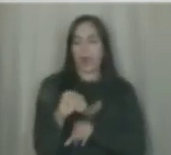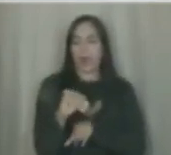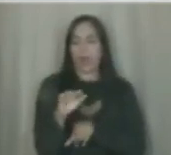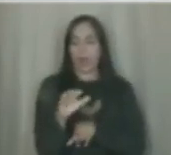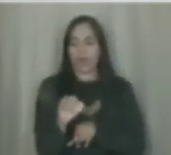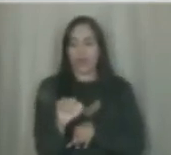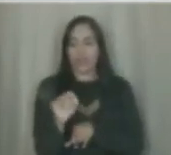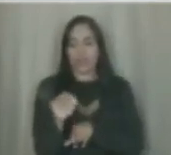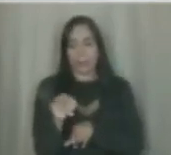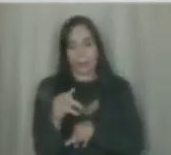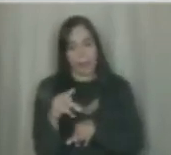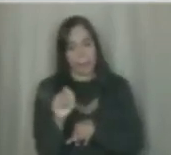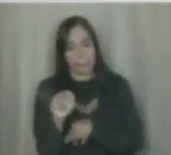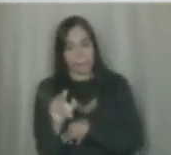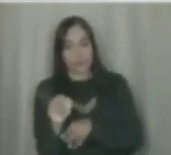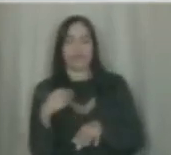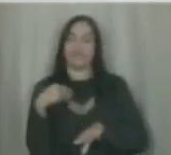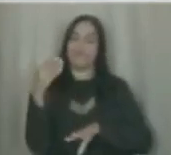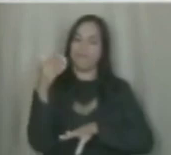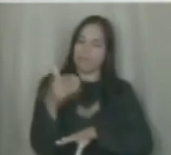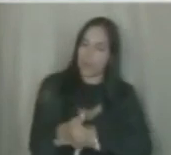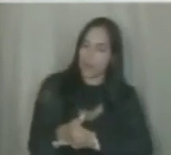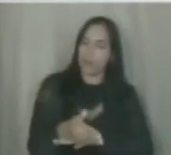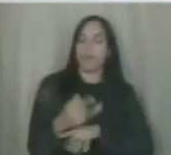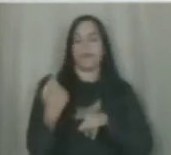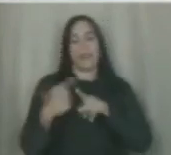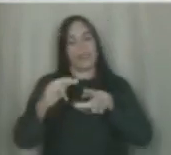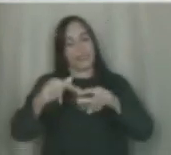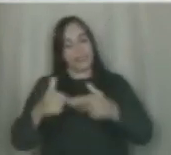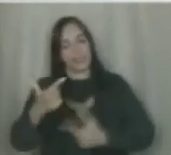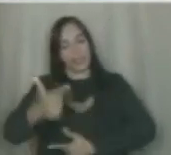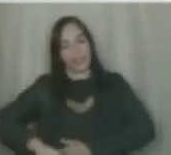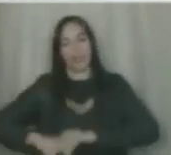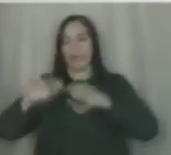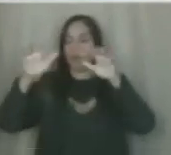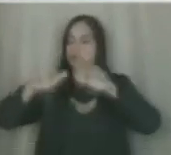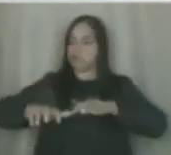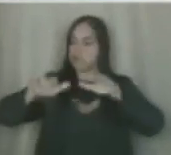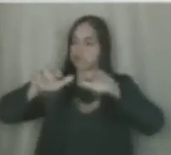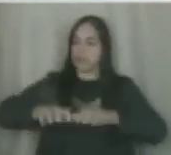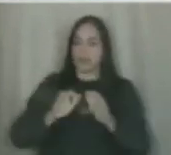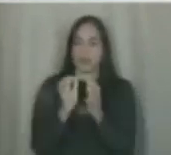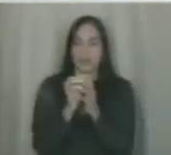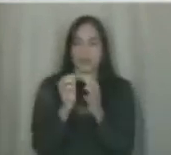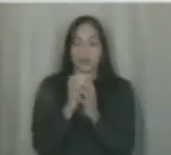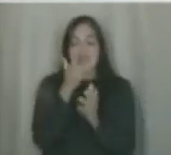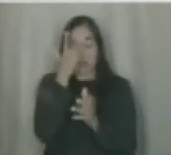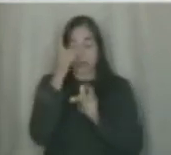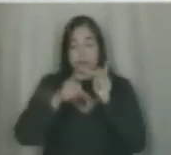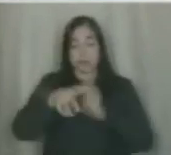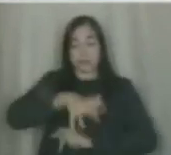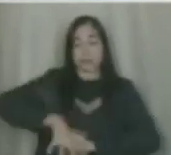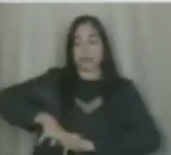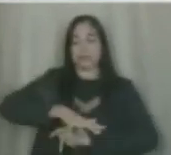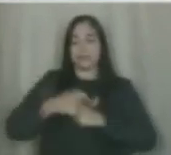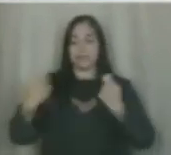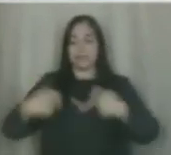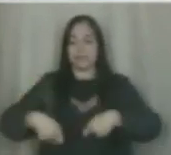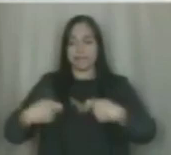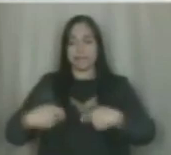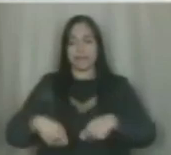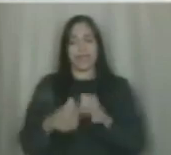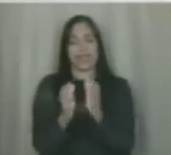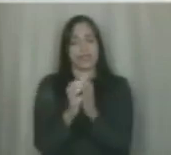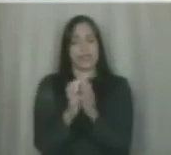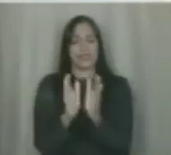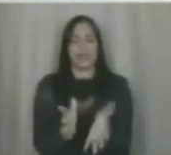mais uma vez a nossa cidade e que o povo, infelizmente, fica à mercê dos problemas que o